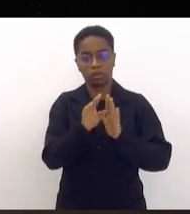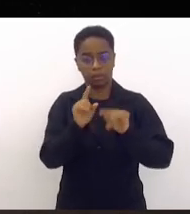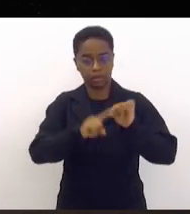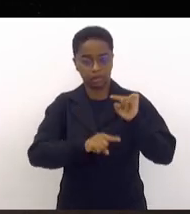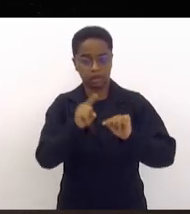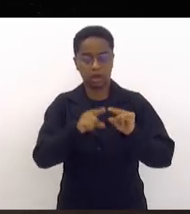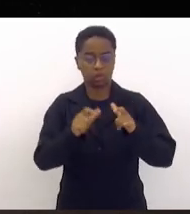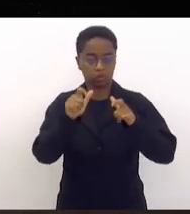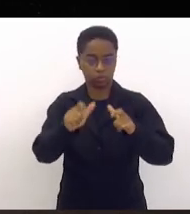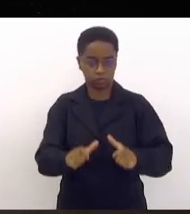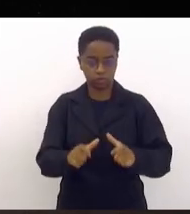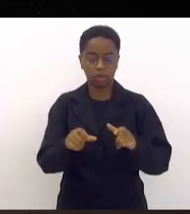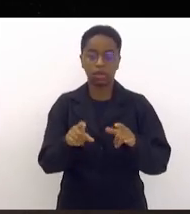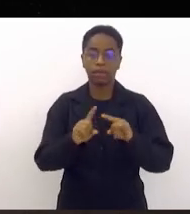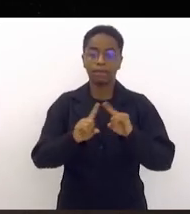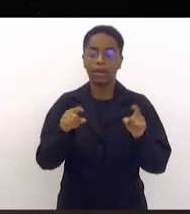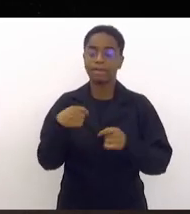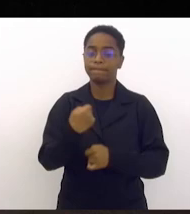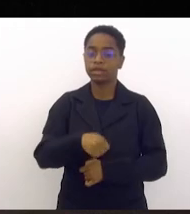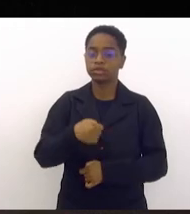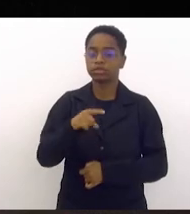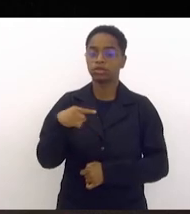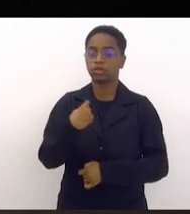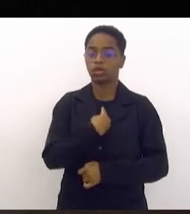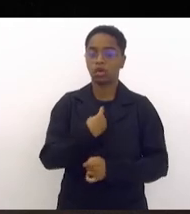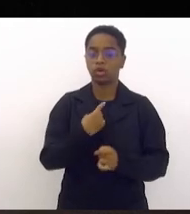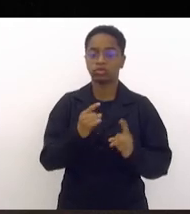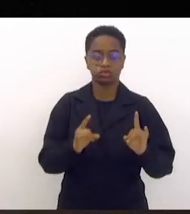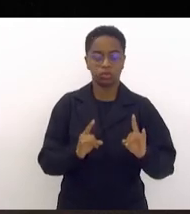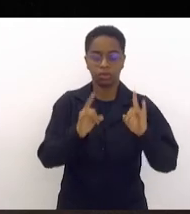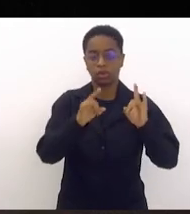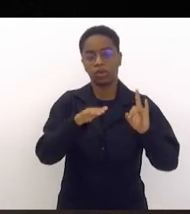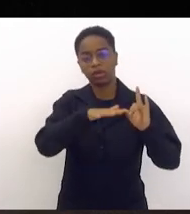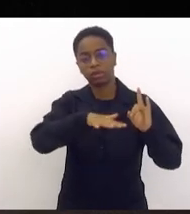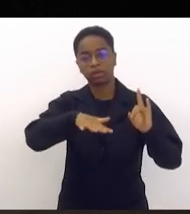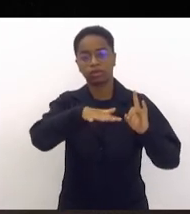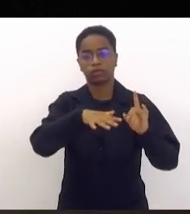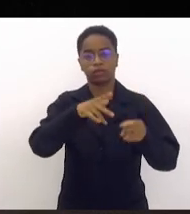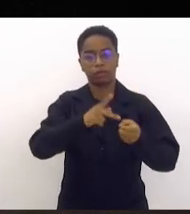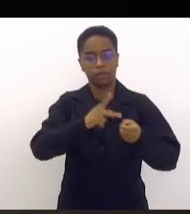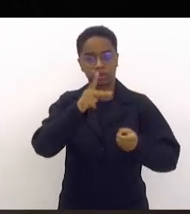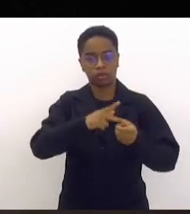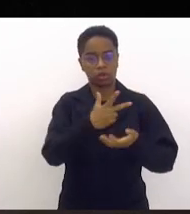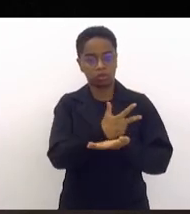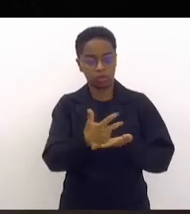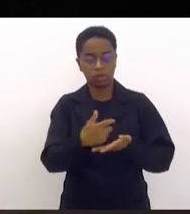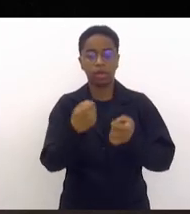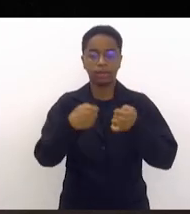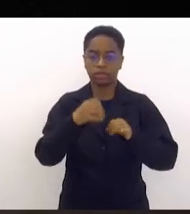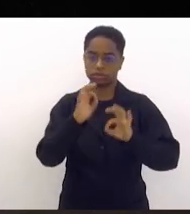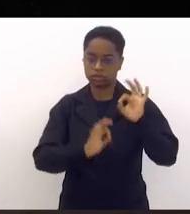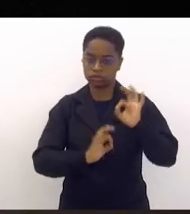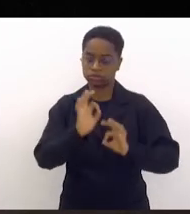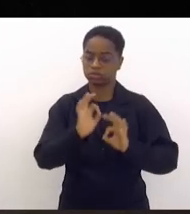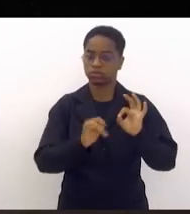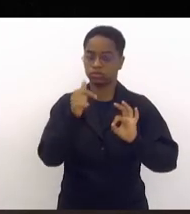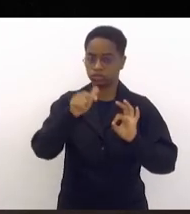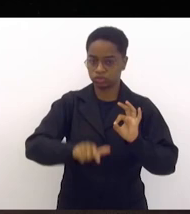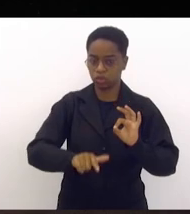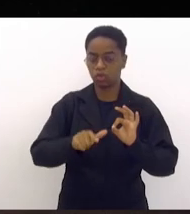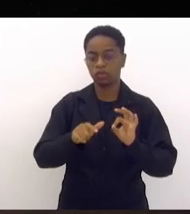preciso fazer com que os nossos estaleiros se qualifiquem, se requalifiquem, que eles estejam